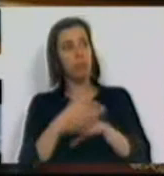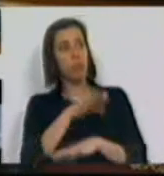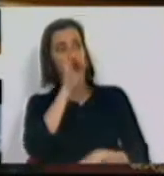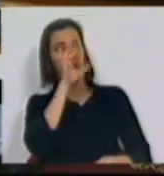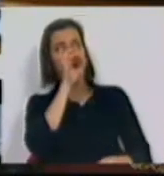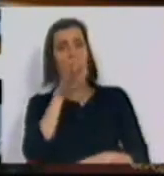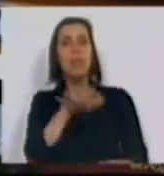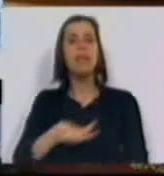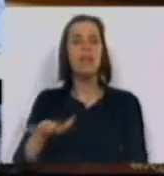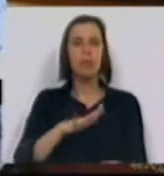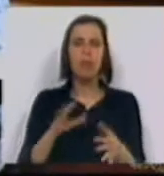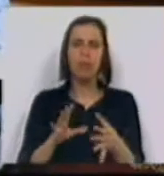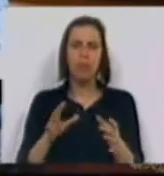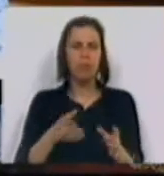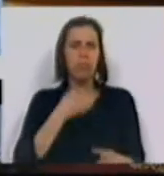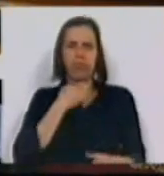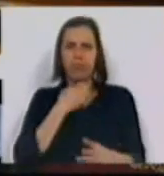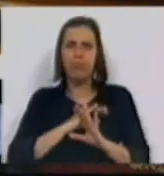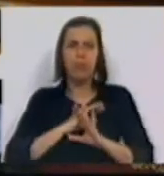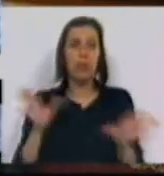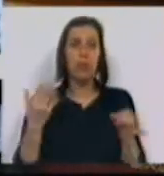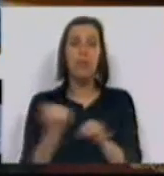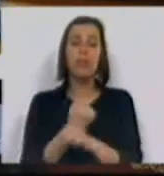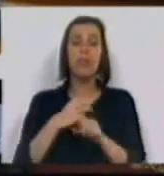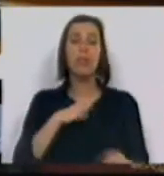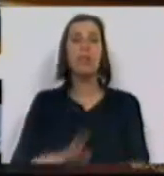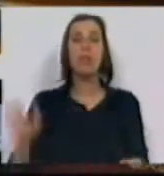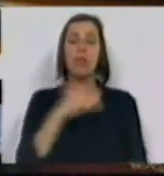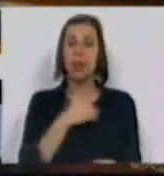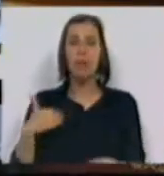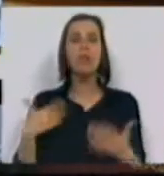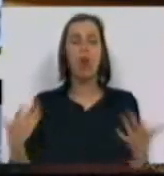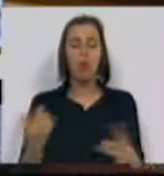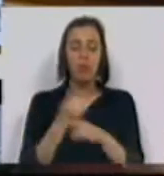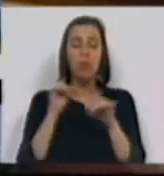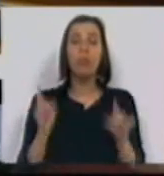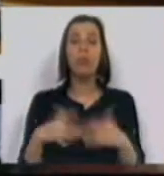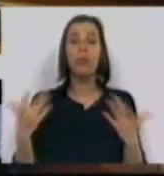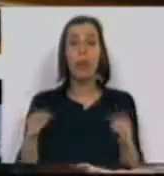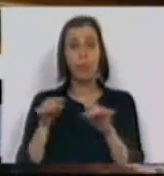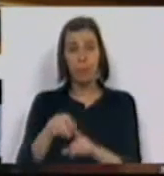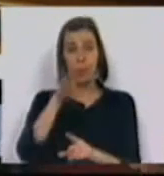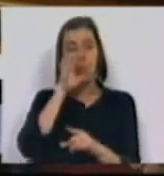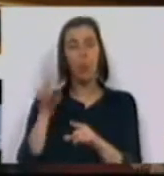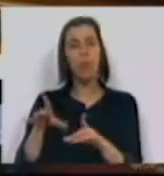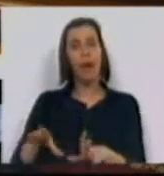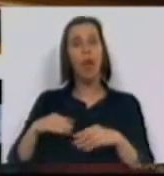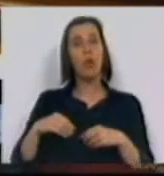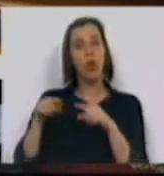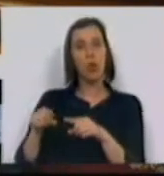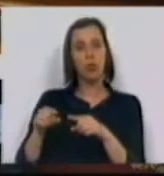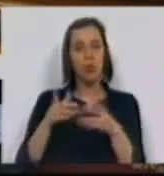conta da situação de ruptura em que se encontra o Serviço Nacional de Saúde pelo facto de este Governo ter adotado